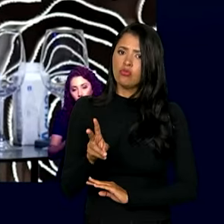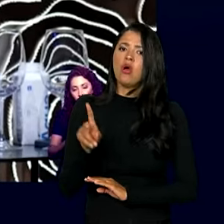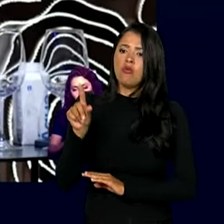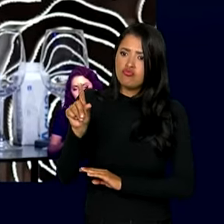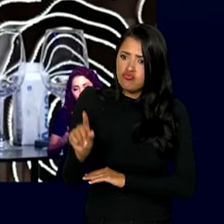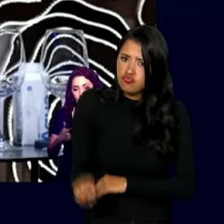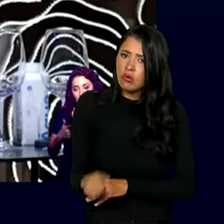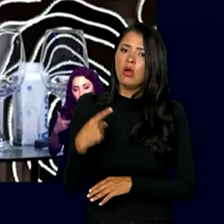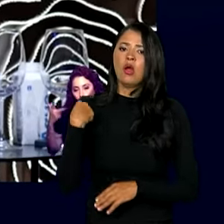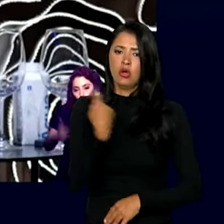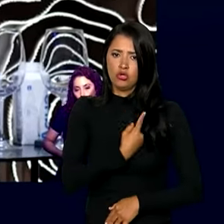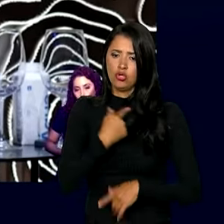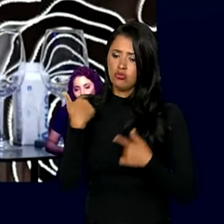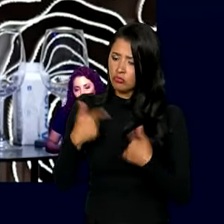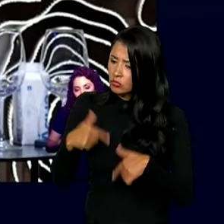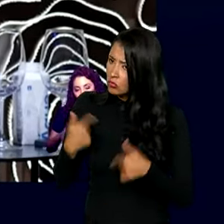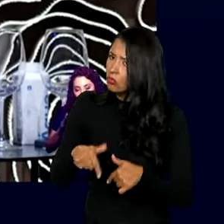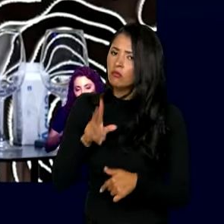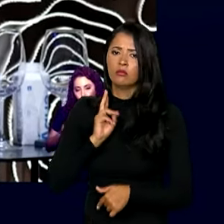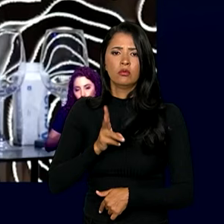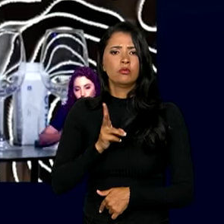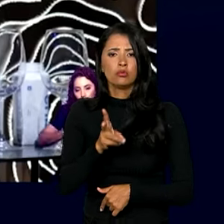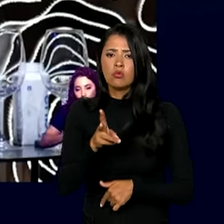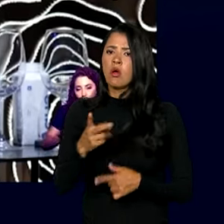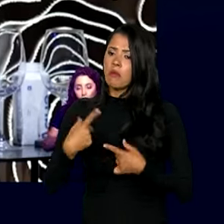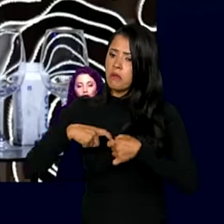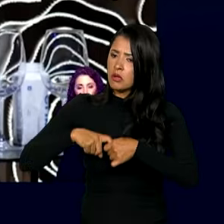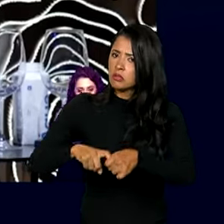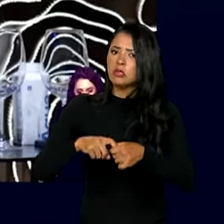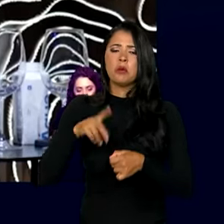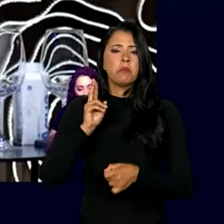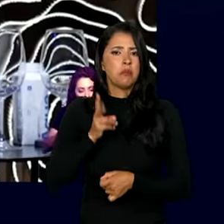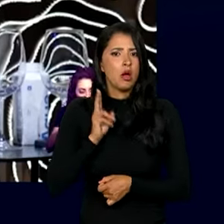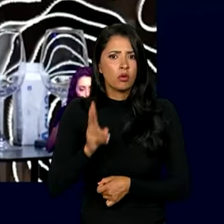porque nós vamos continuar trabalhando em parceria para continuar esse ciclo de cortes.